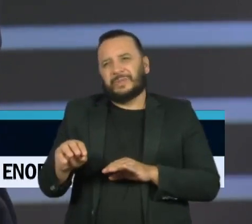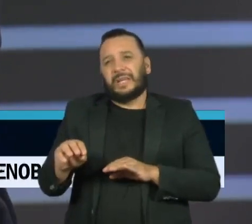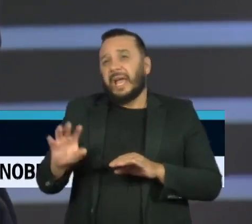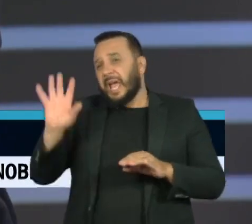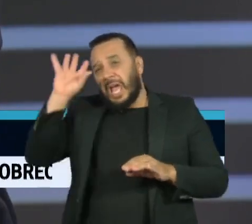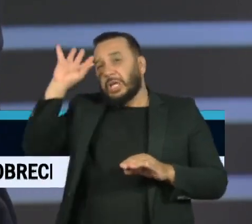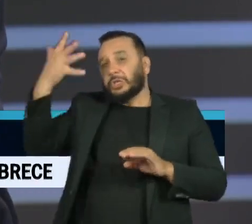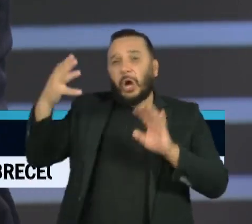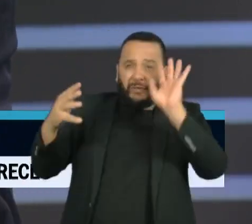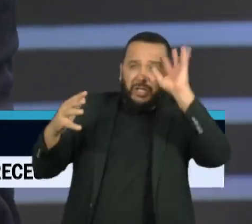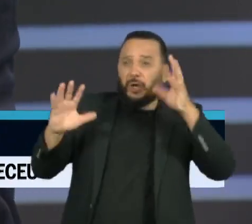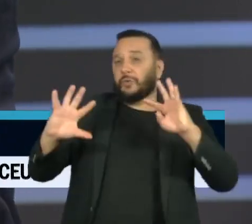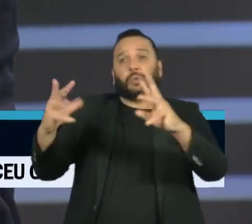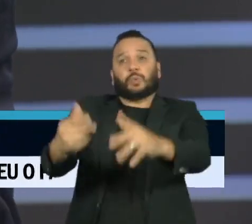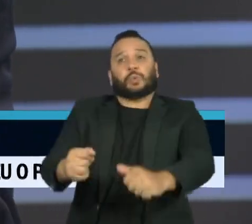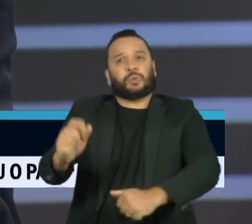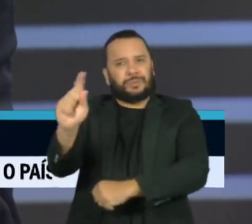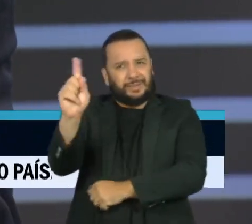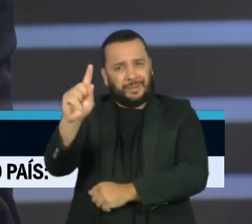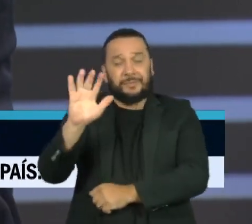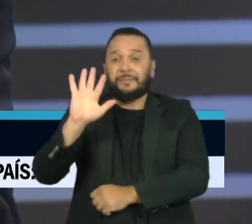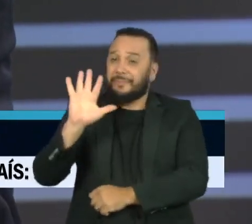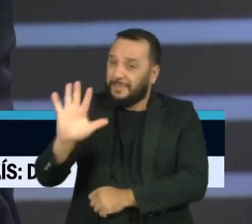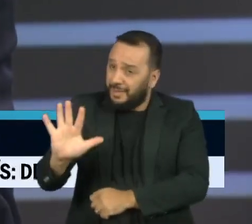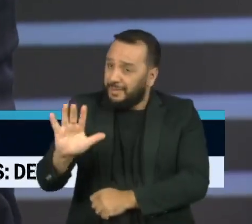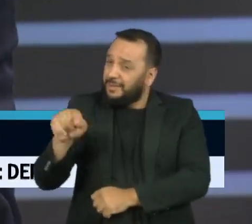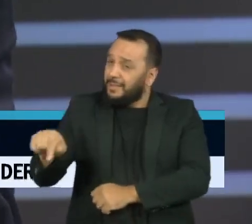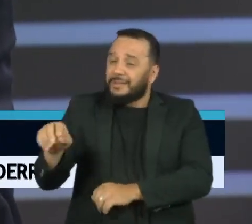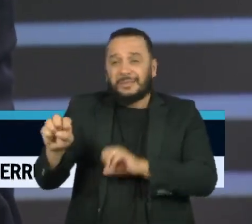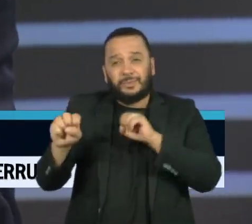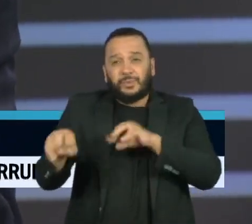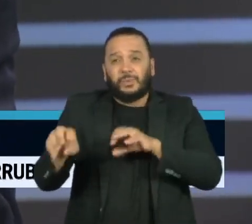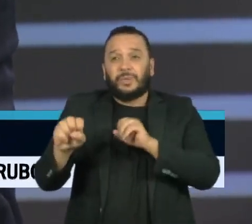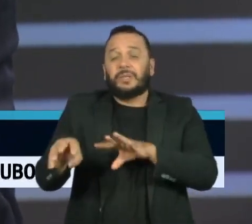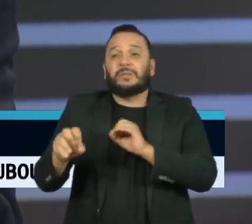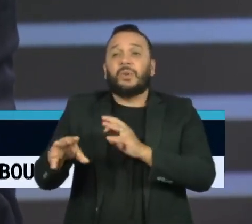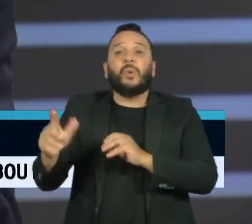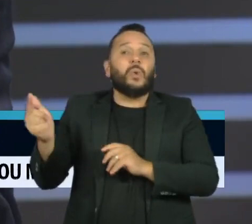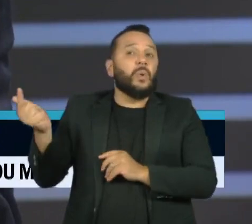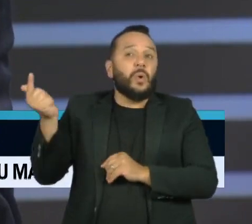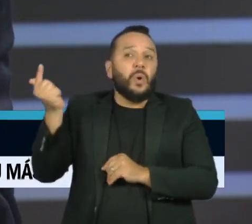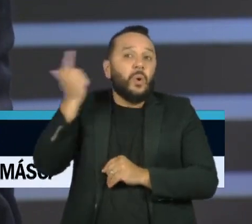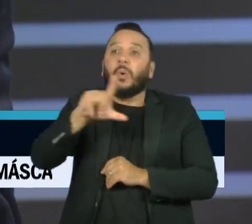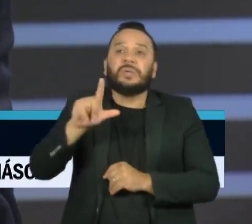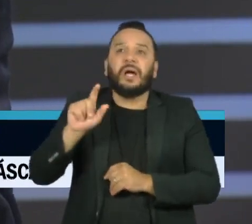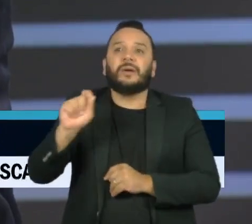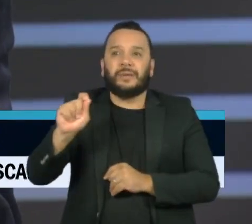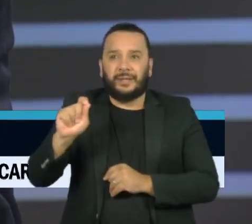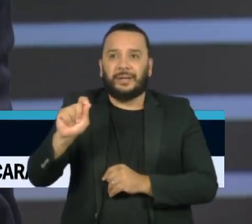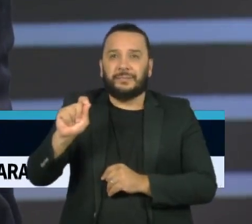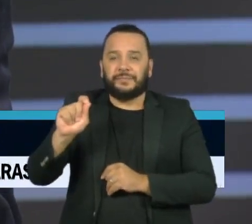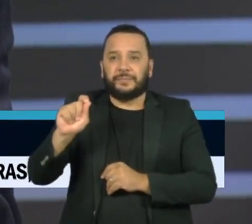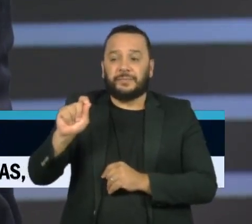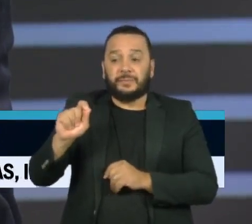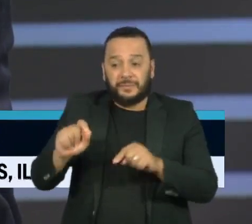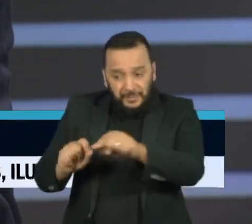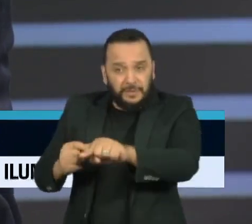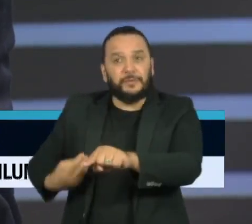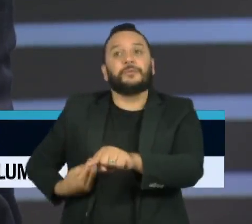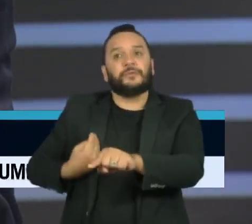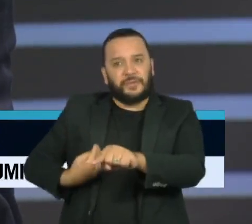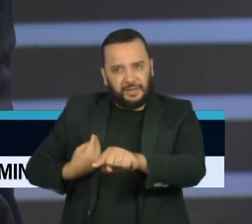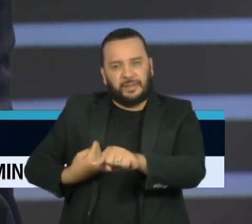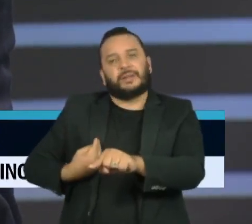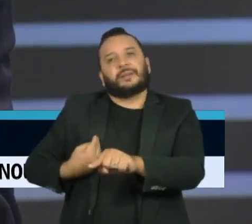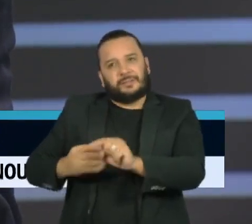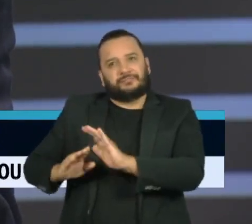coisa na conta da educação. Mas uma coisa que a educação formal consegue é melhorar a condição material de vida das pessoas